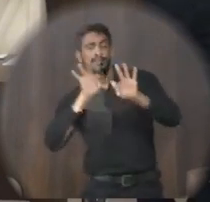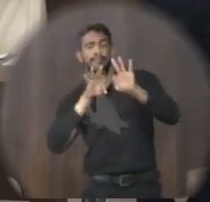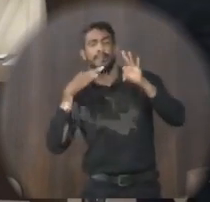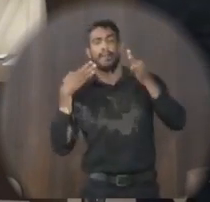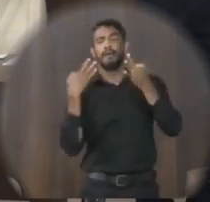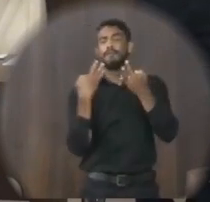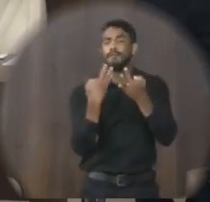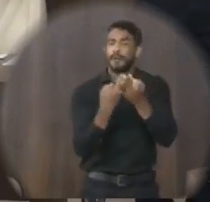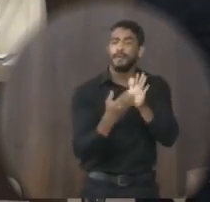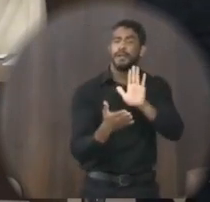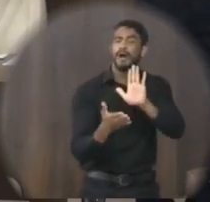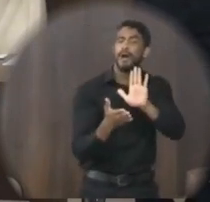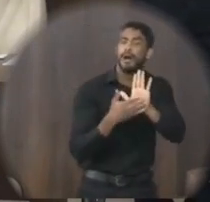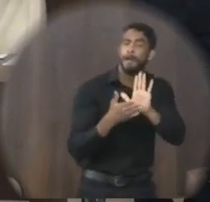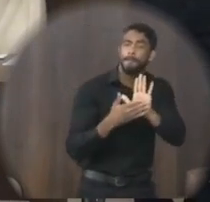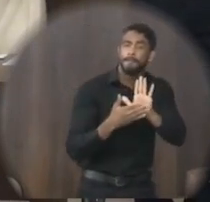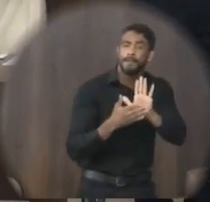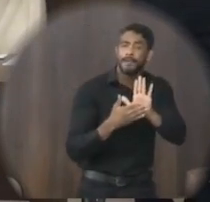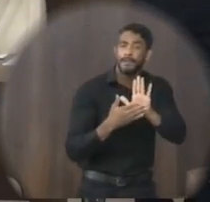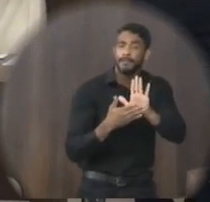propor, então,